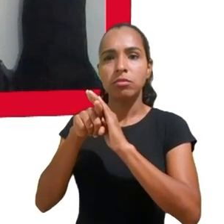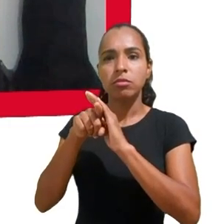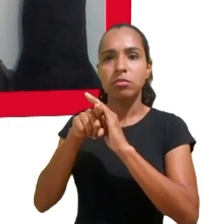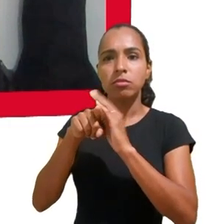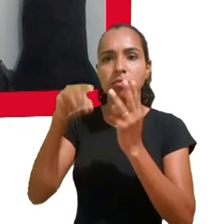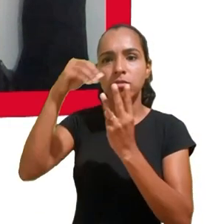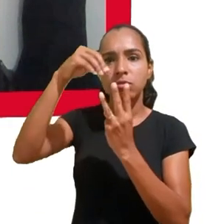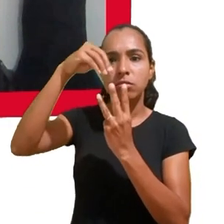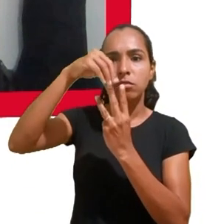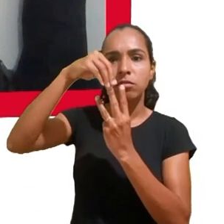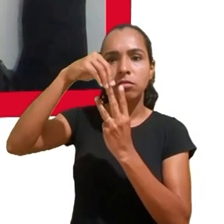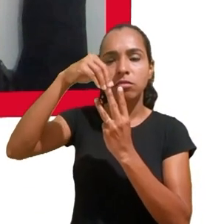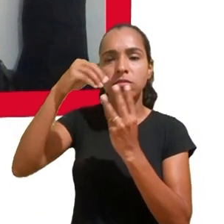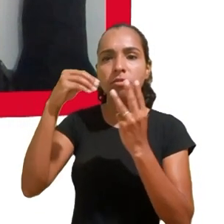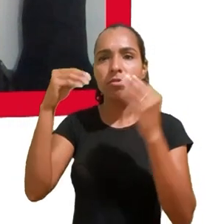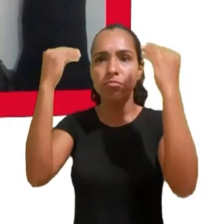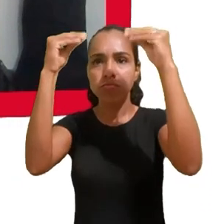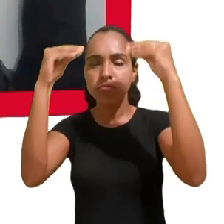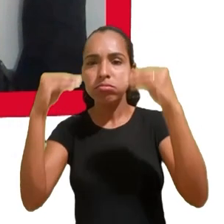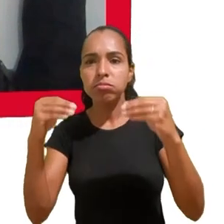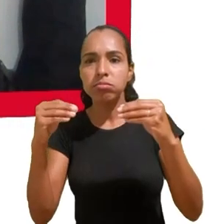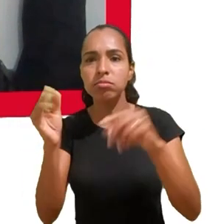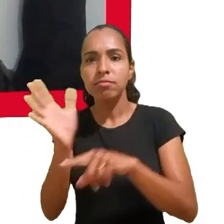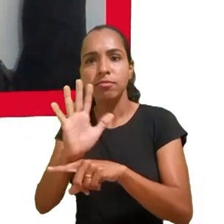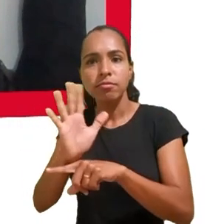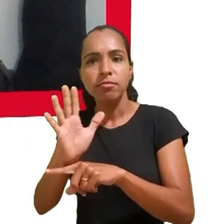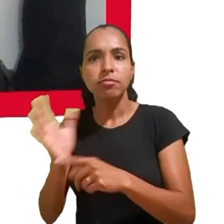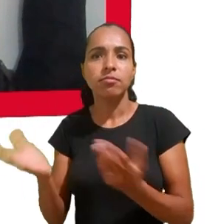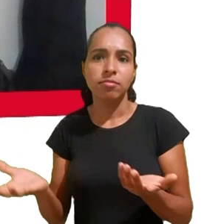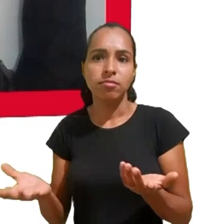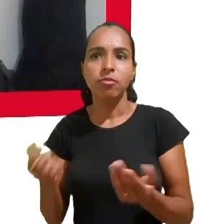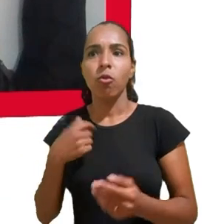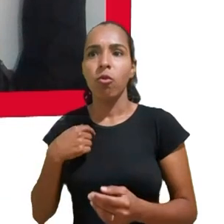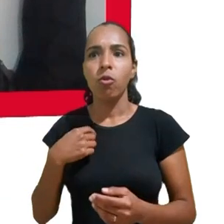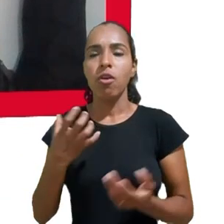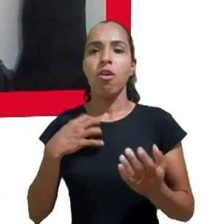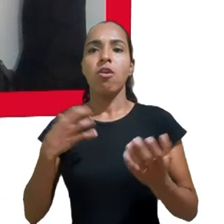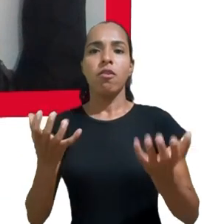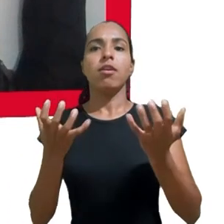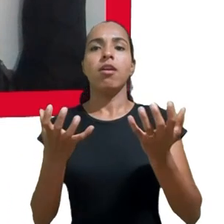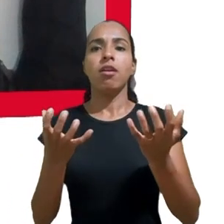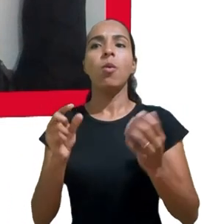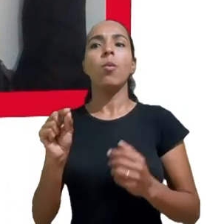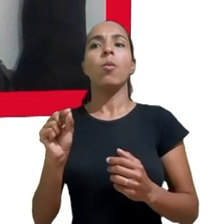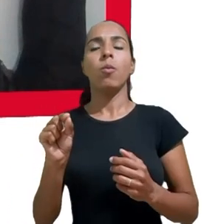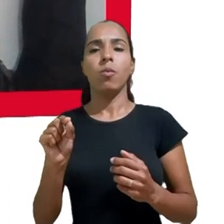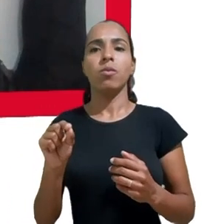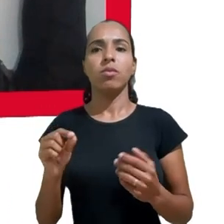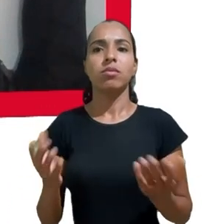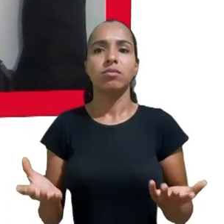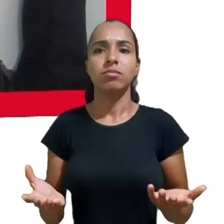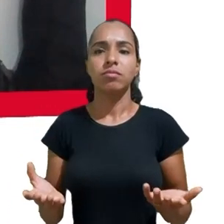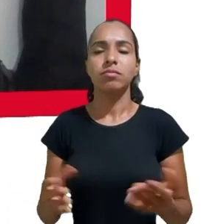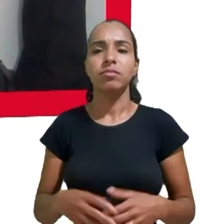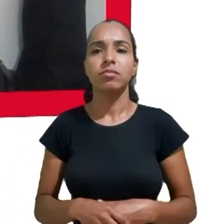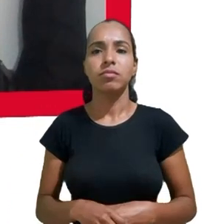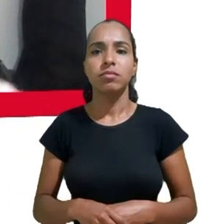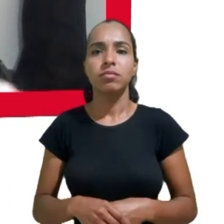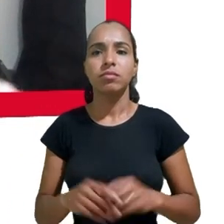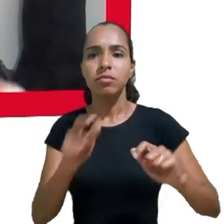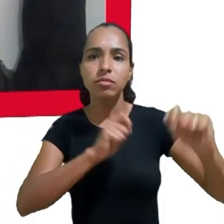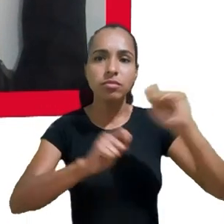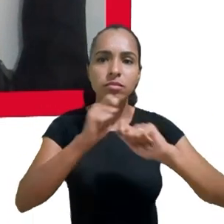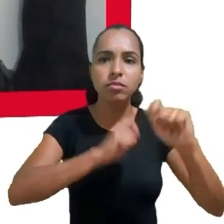as projeções de quem você gostaria de ser. Então, esse tipo de economia ele vai nos catalogando e nos